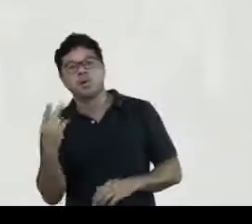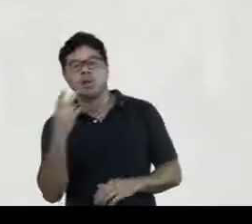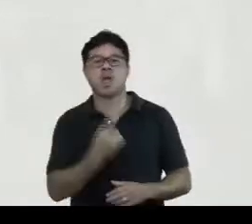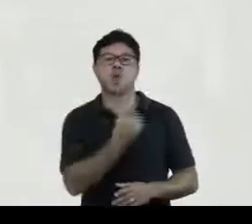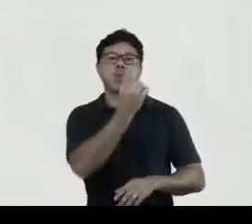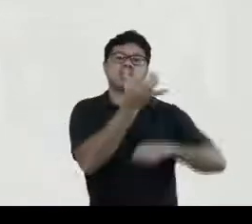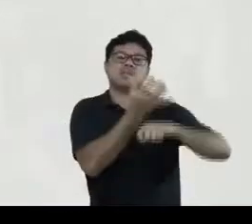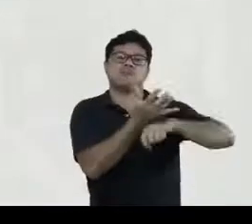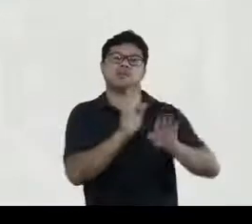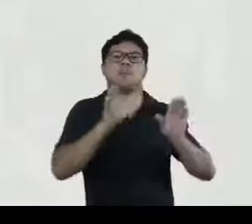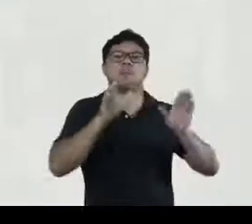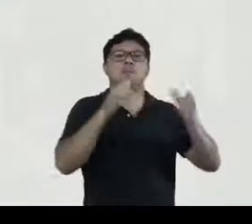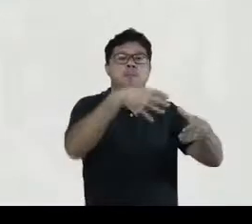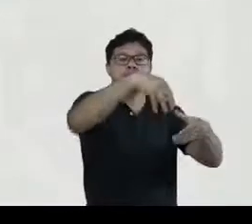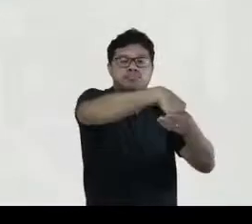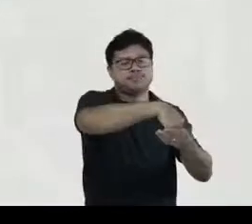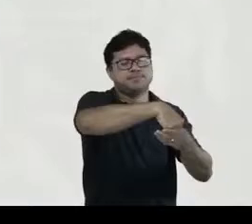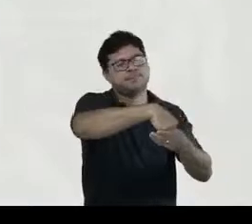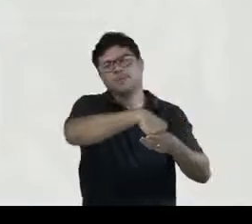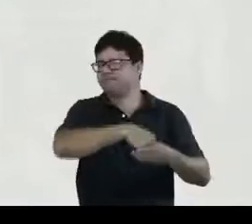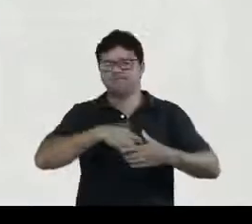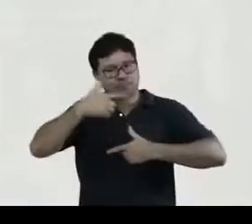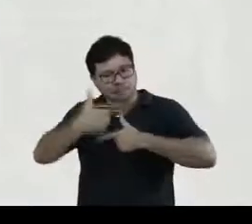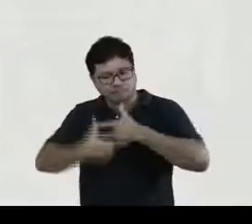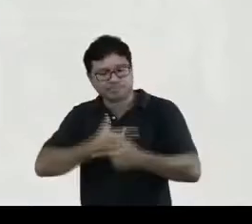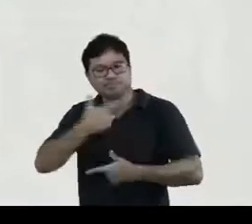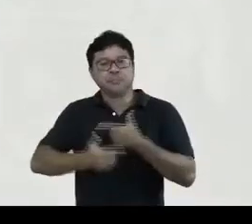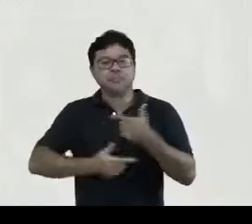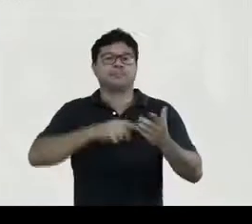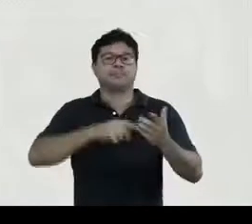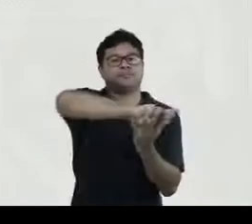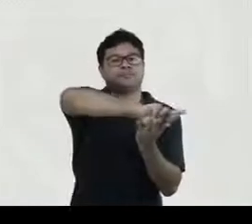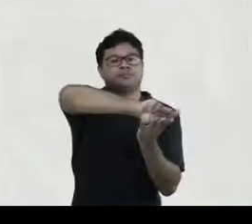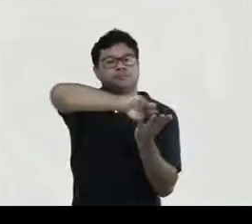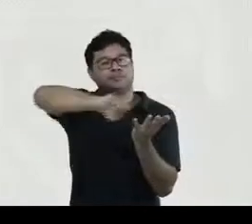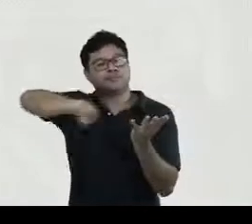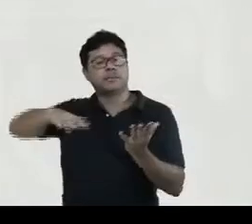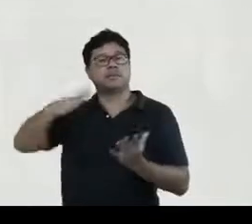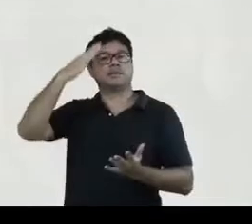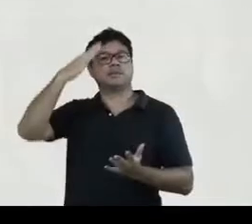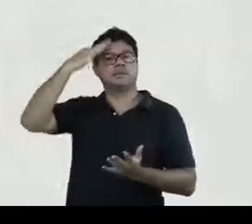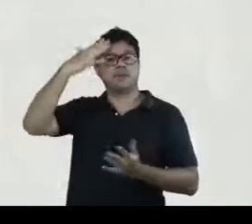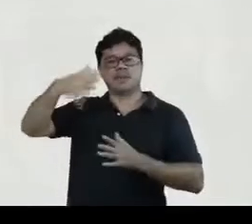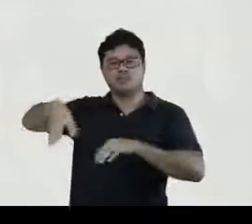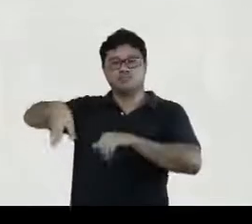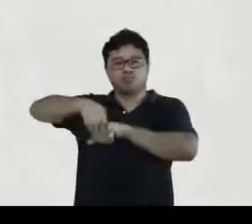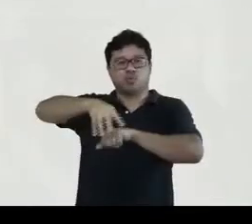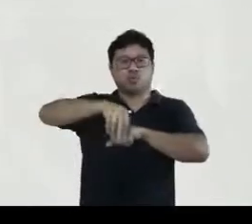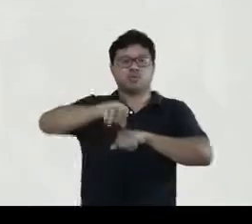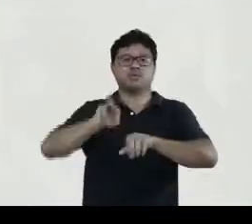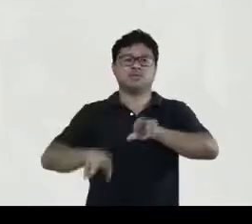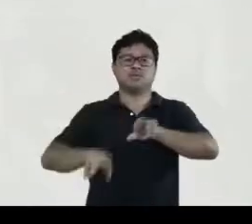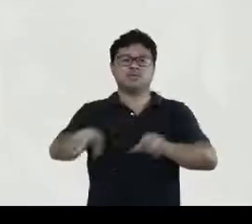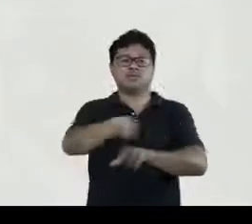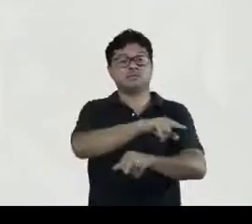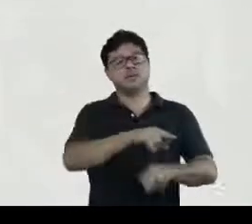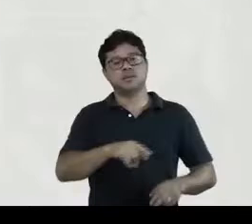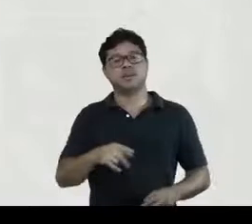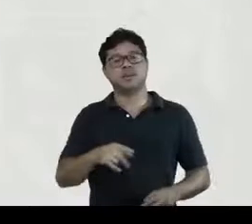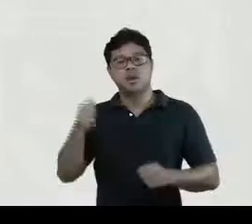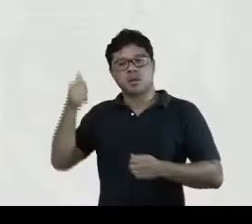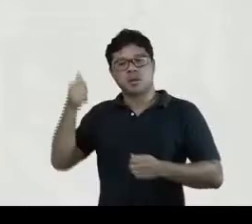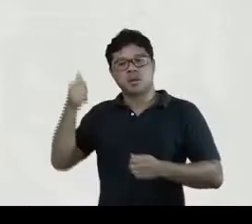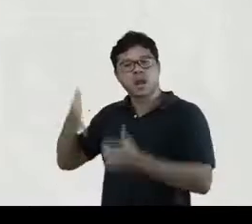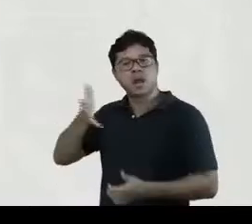uma única disciplina, disciplina, mas é um trabalho que envolve uma pluralidade de saberes, não é? E isso ficou muito,